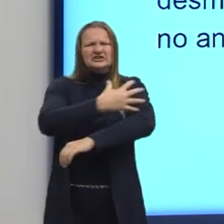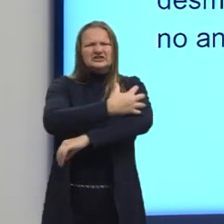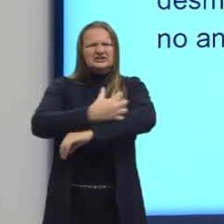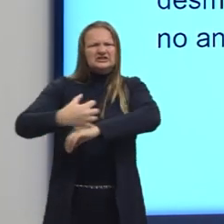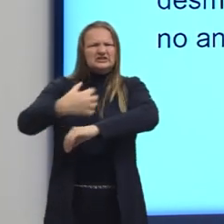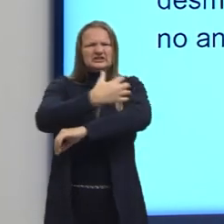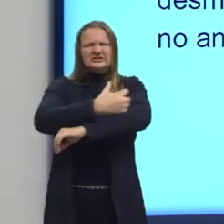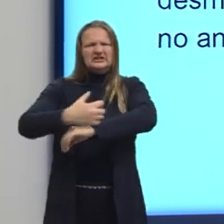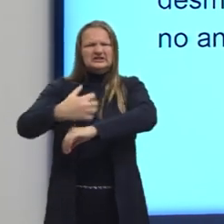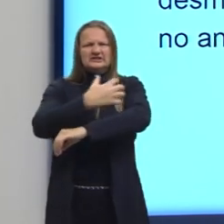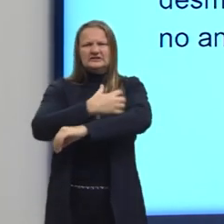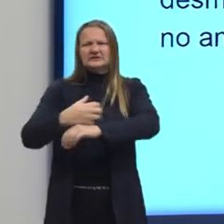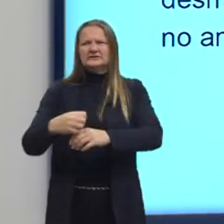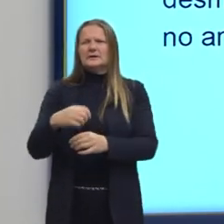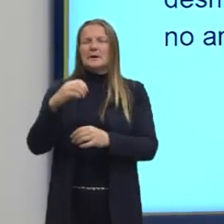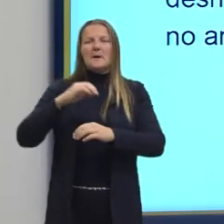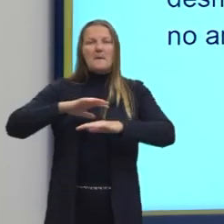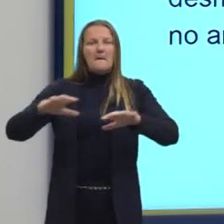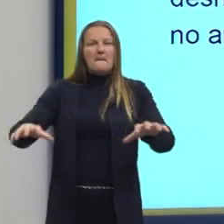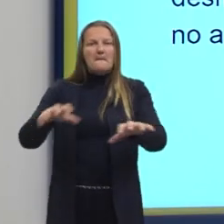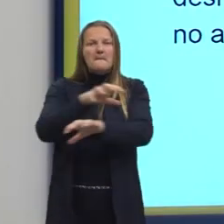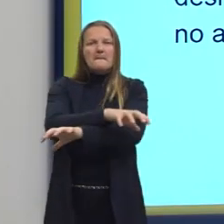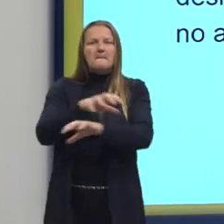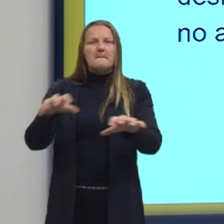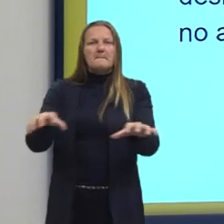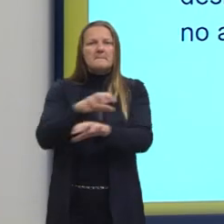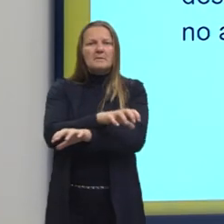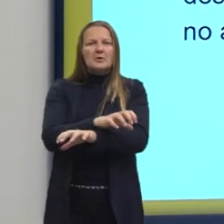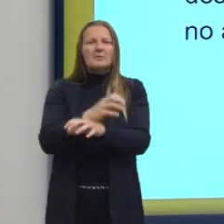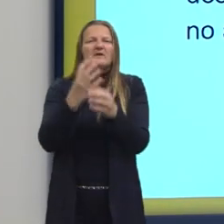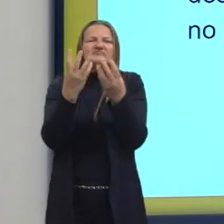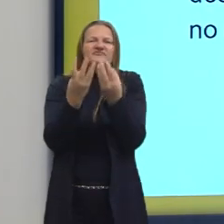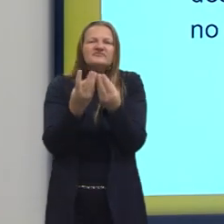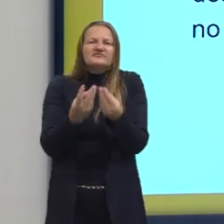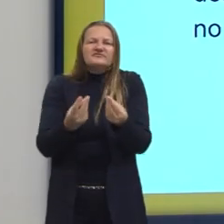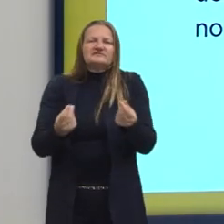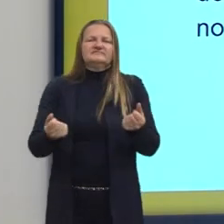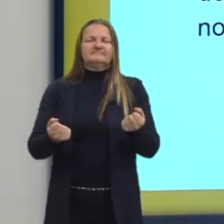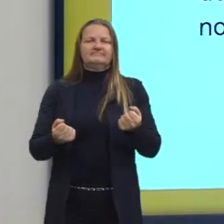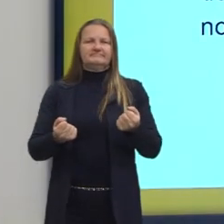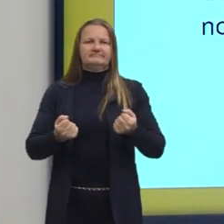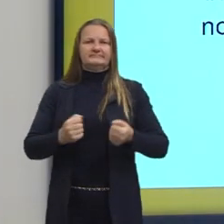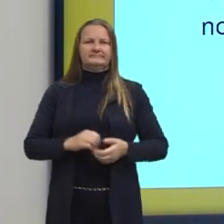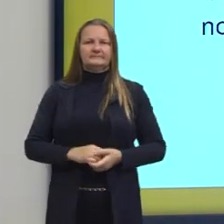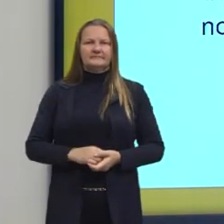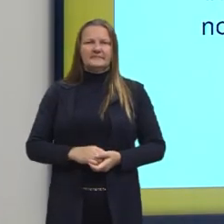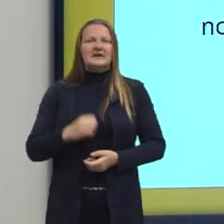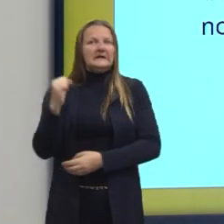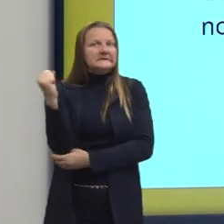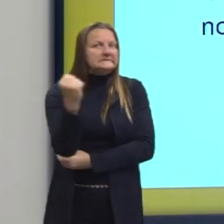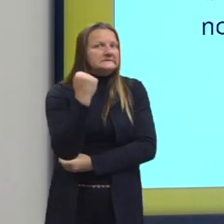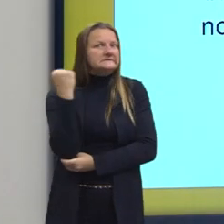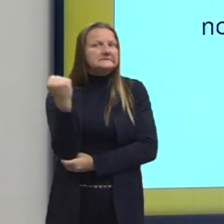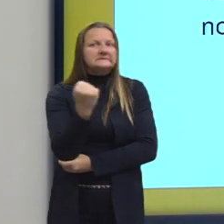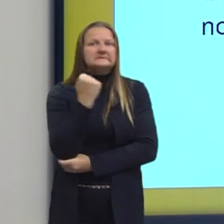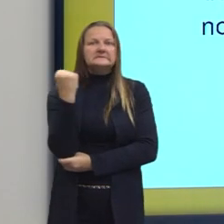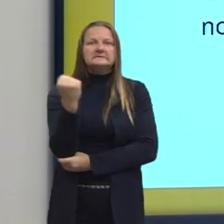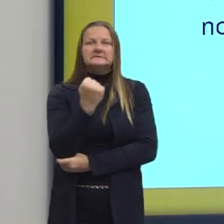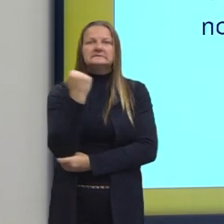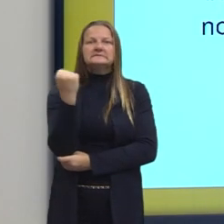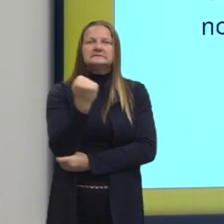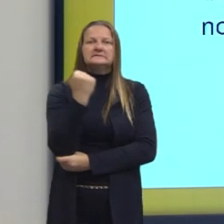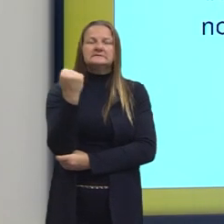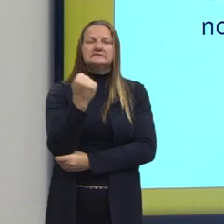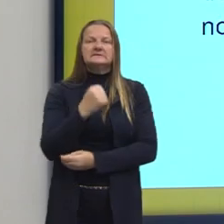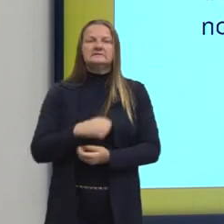aqui, o bioma e o seu processo de desmatamento. Isso daqui, gente, é no ano